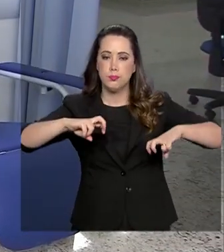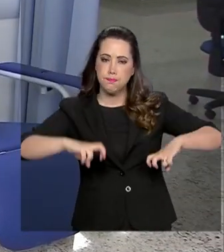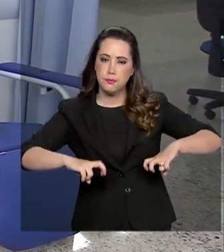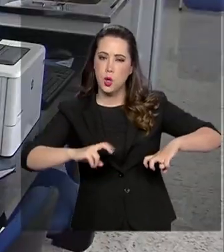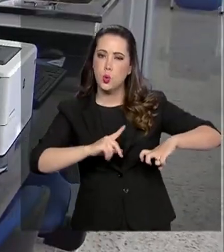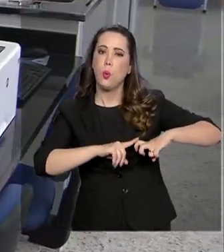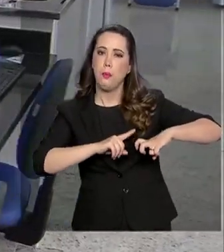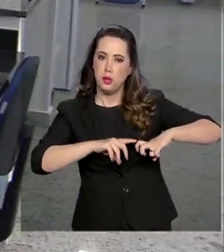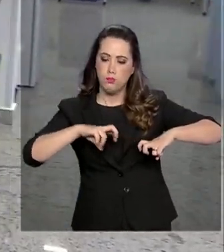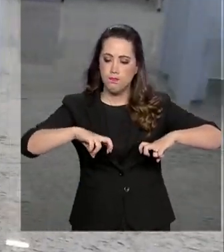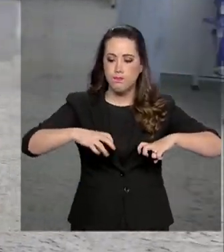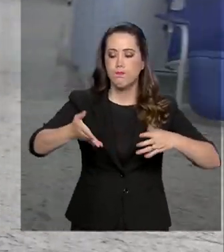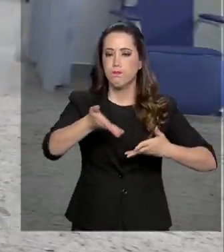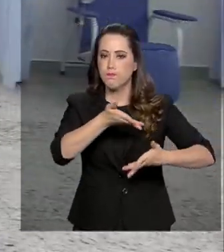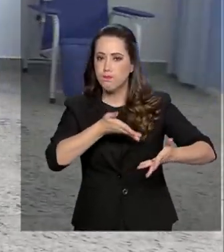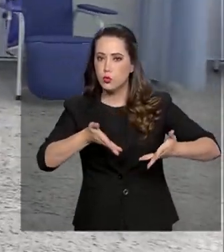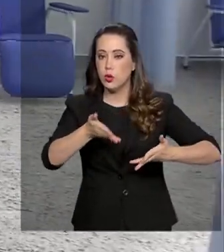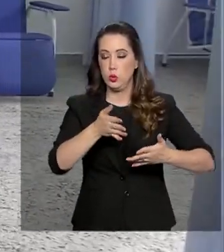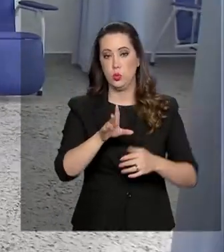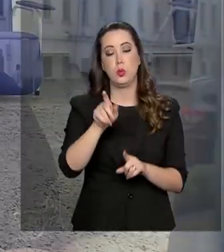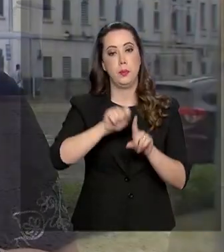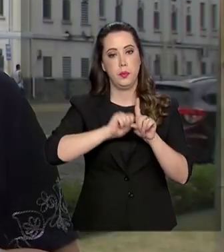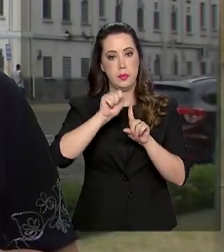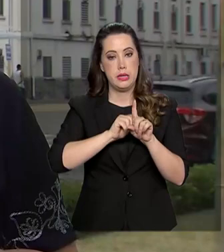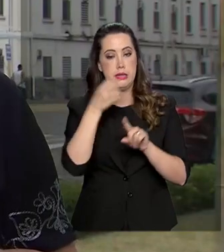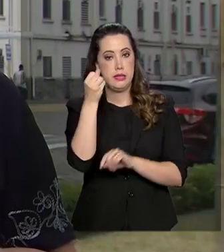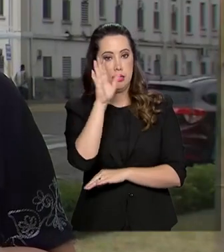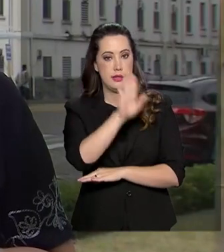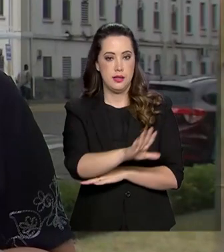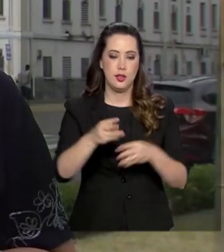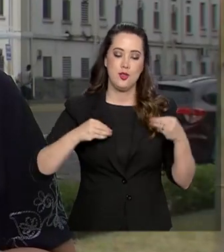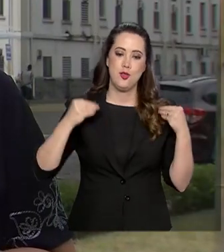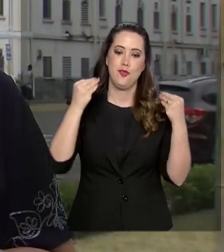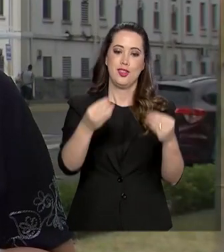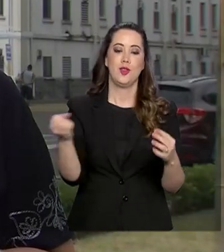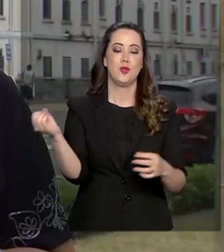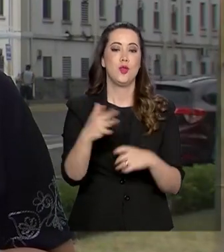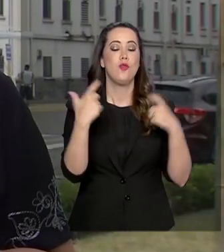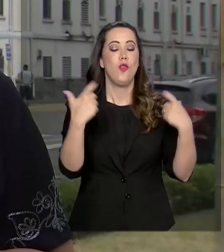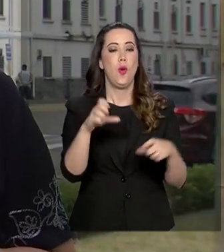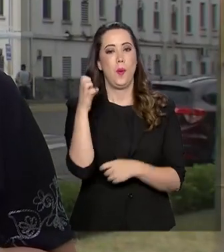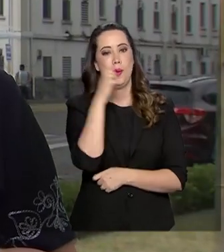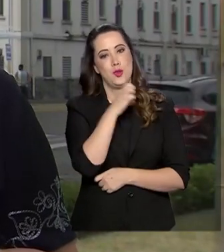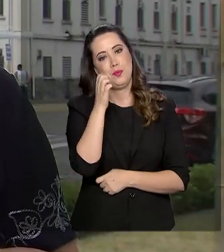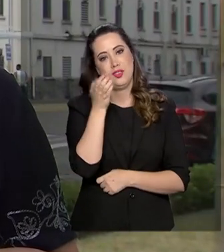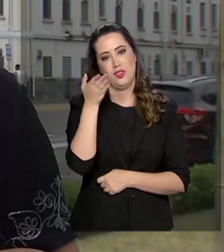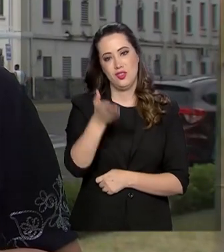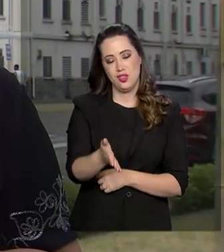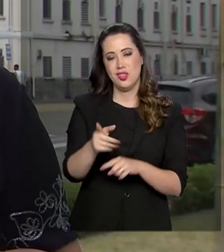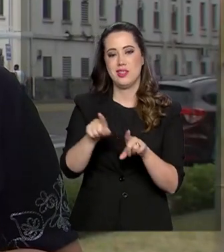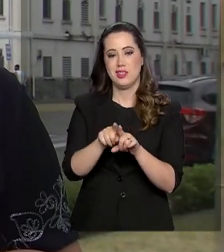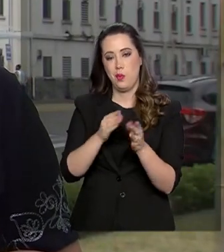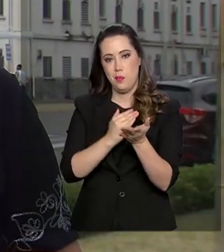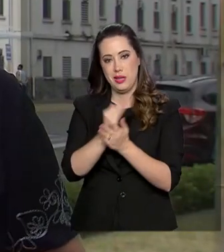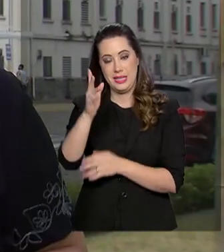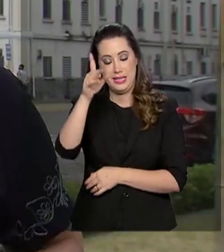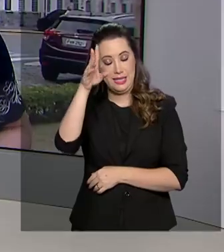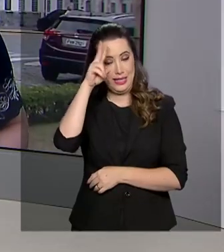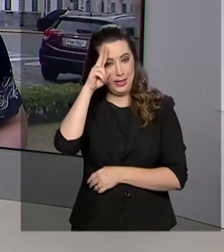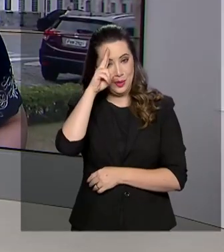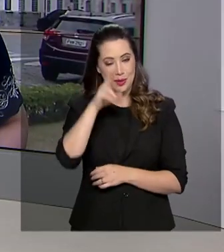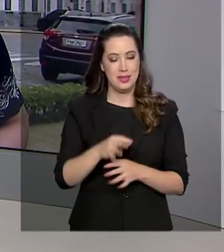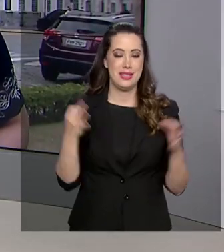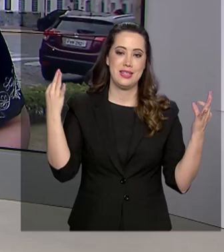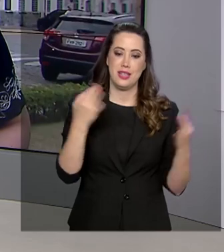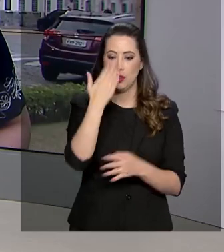expectativa, então, é de que o presidente chegue aqui por volta de seis da tarde para entregar este novo pronto-socorro que começa a funcionar na segunda-feira, Roberto. Está ótimo,